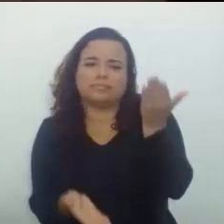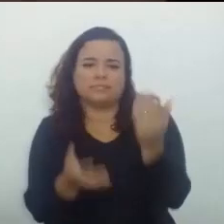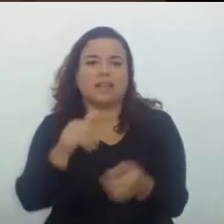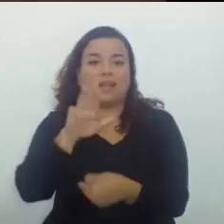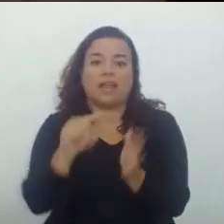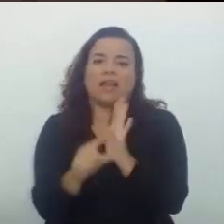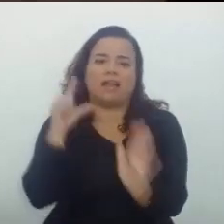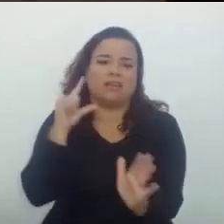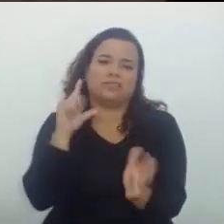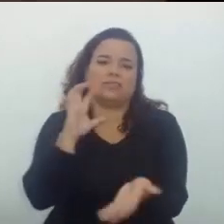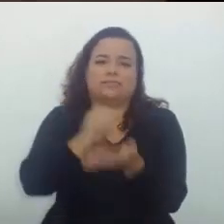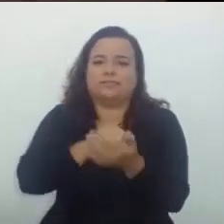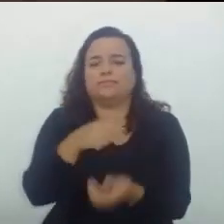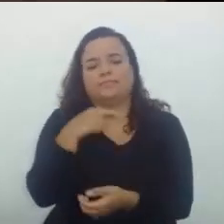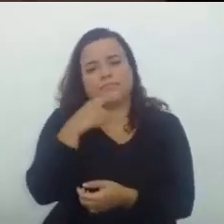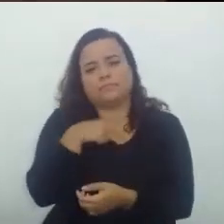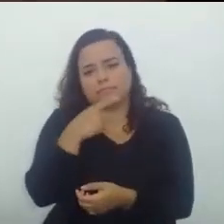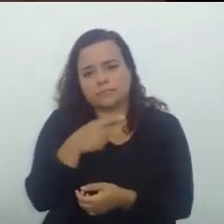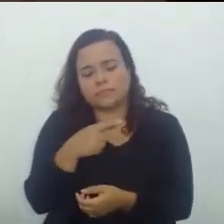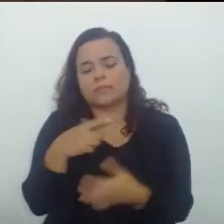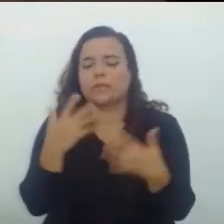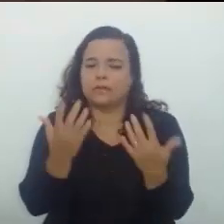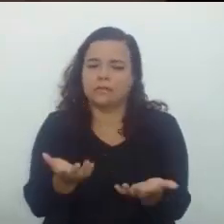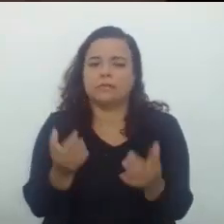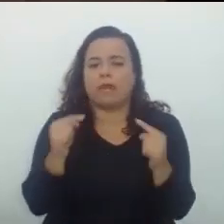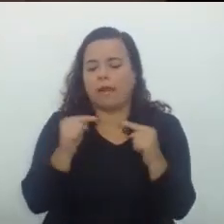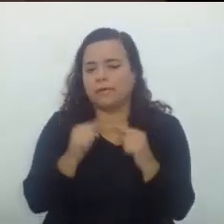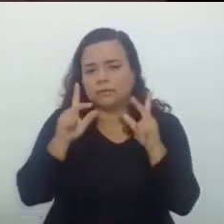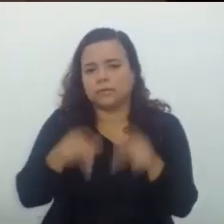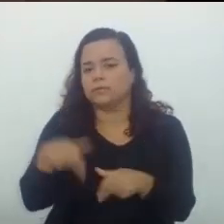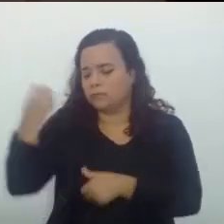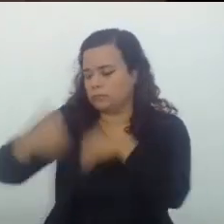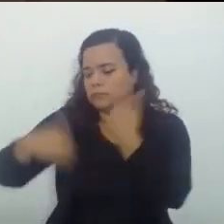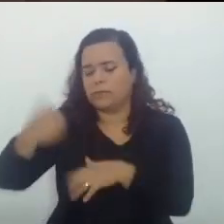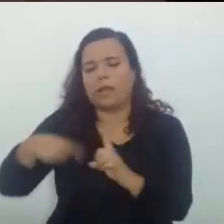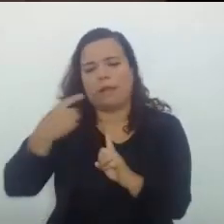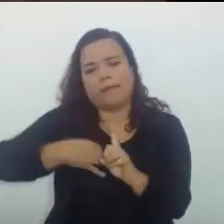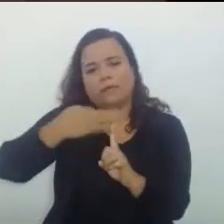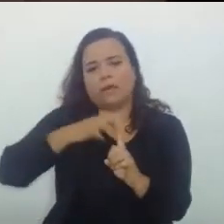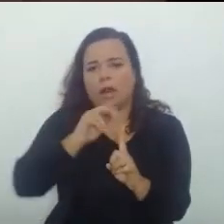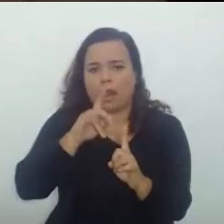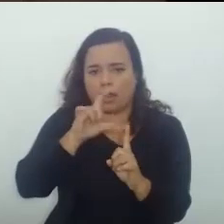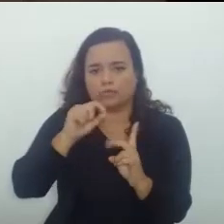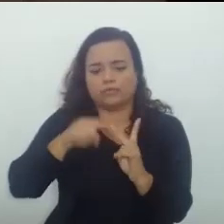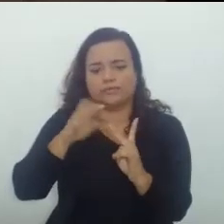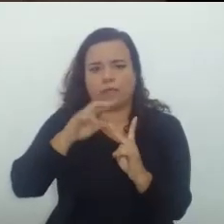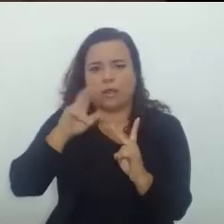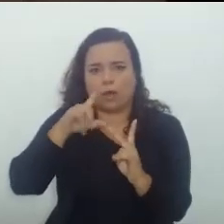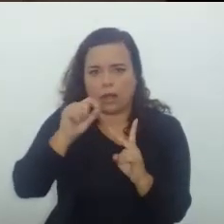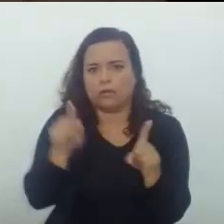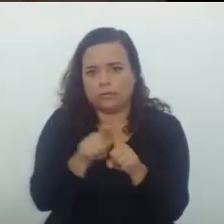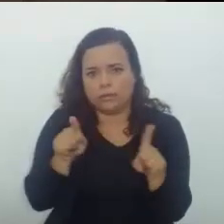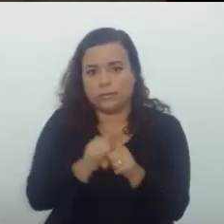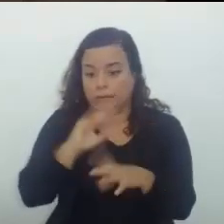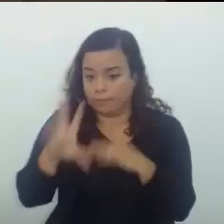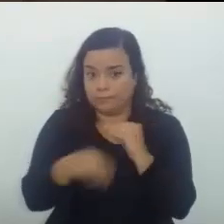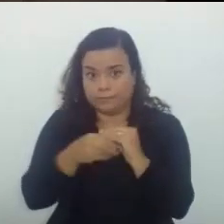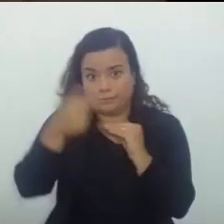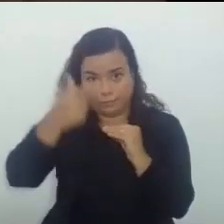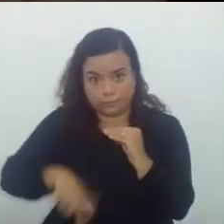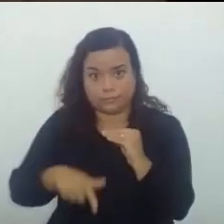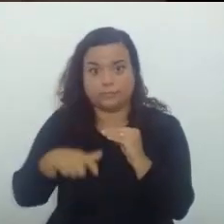Argumentos Dos embargadores Cláudio e Cornelio E eu ainda acrescento Mais Nós temos Número de